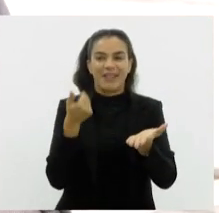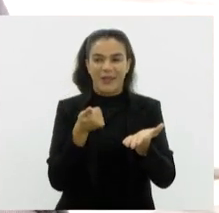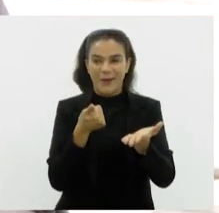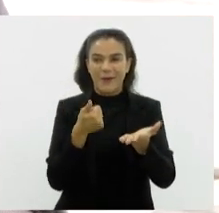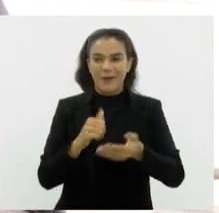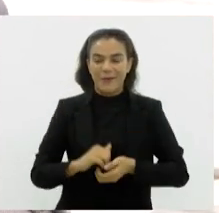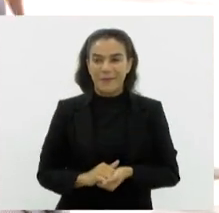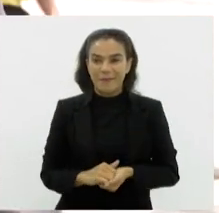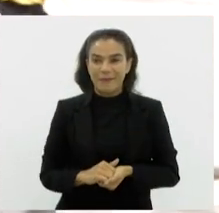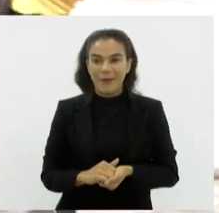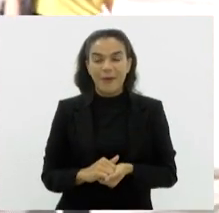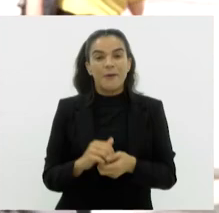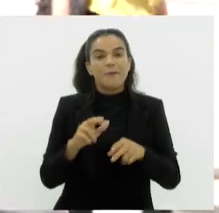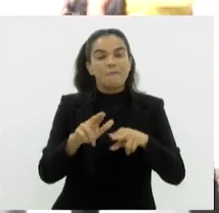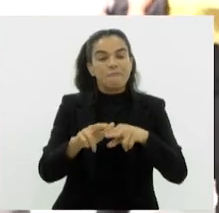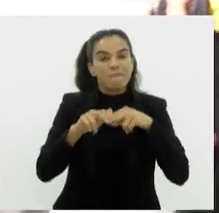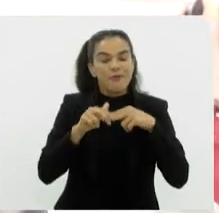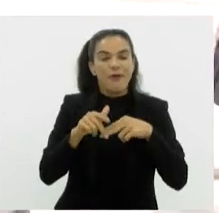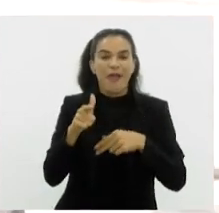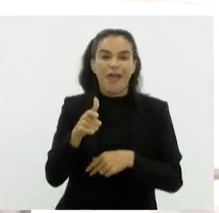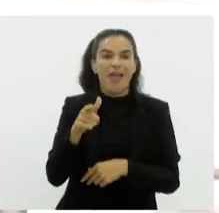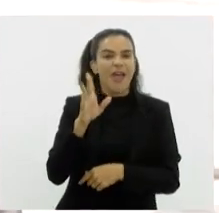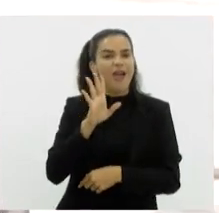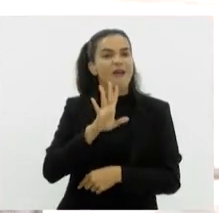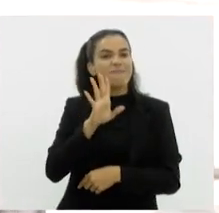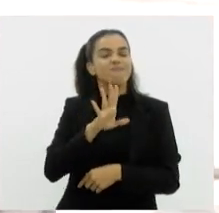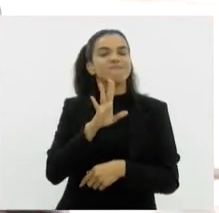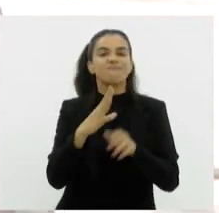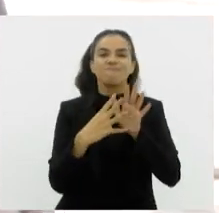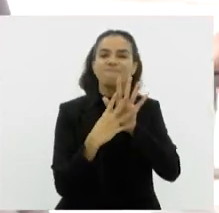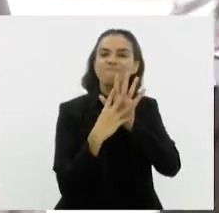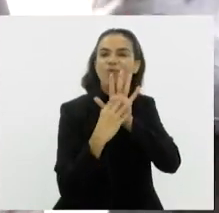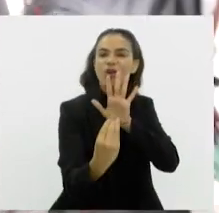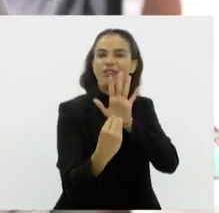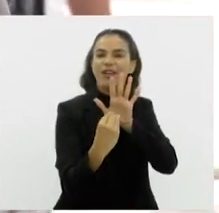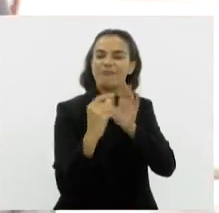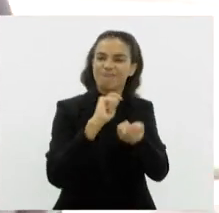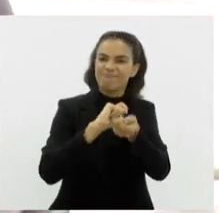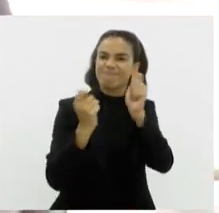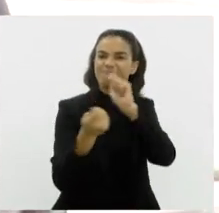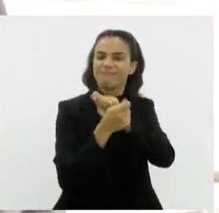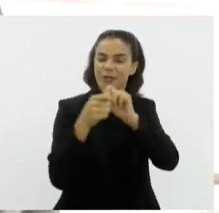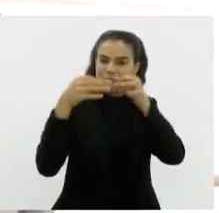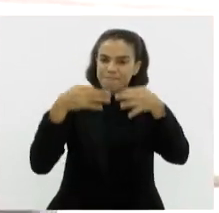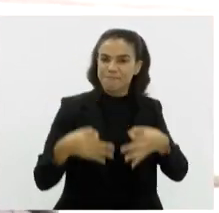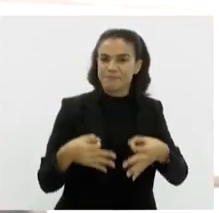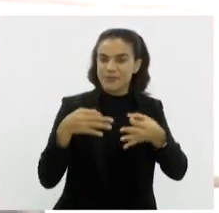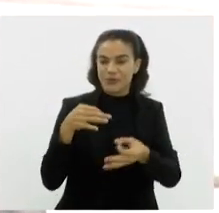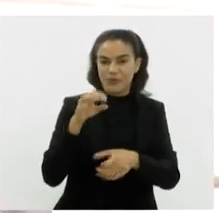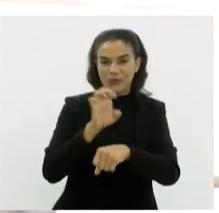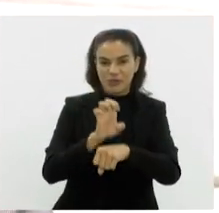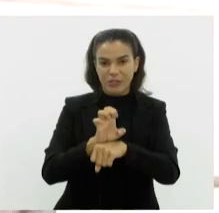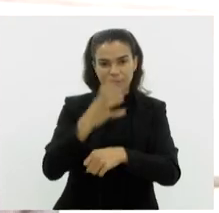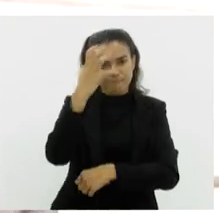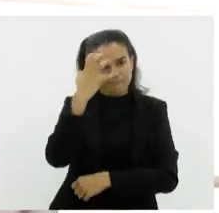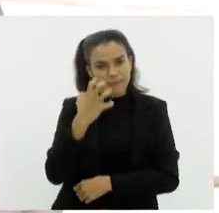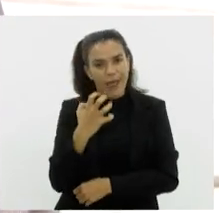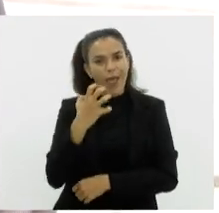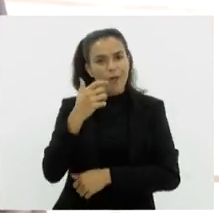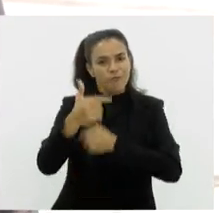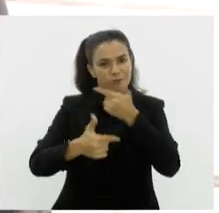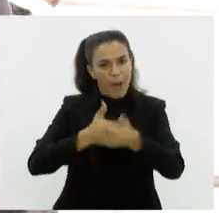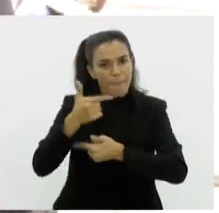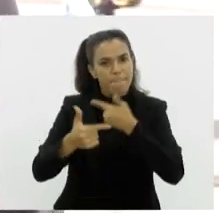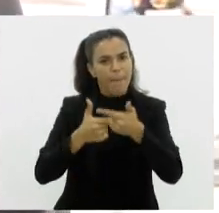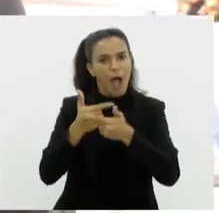esse vai ser um grande legado da nossa gestão, essa transformação efetiva do Estado, de maneira séria, de maneira...